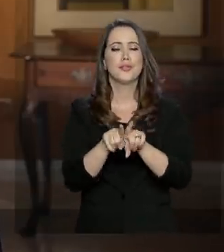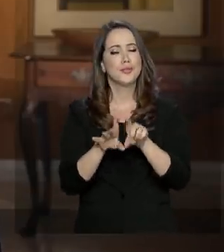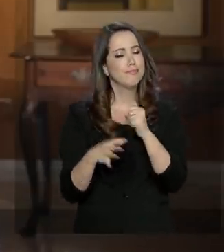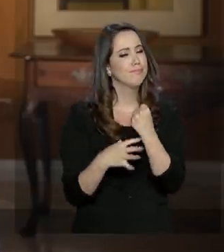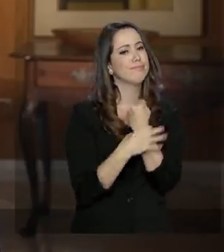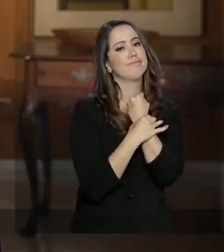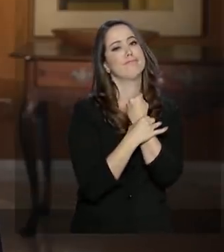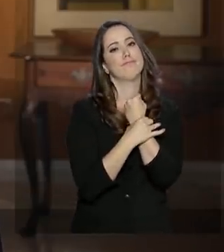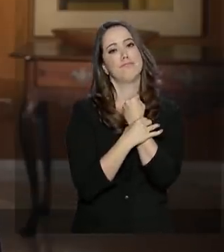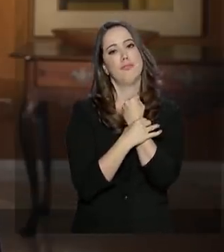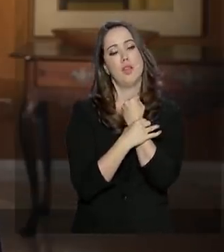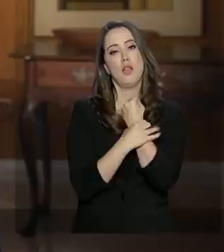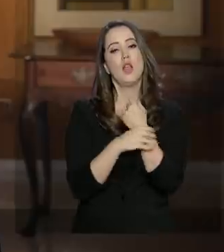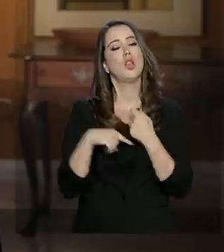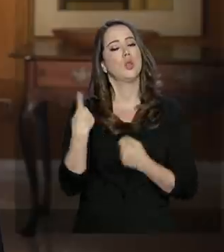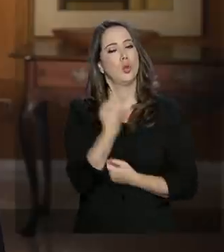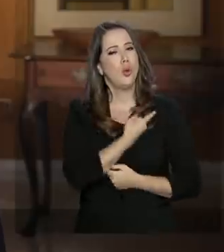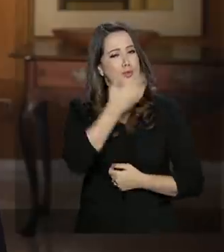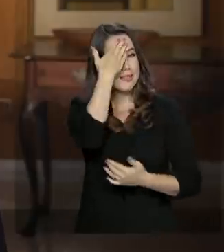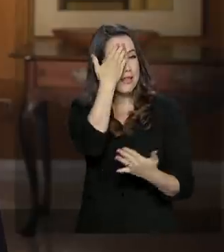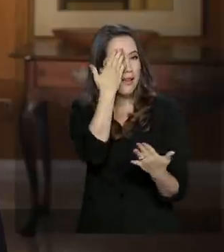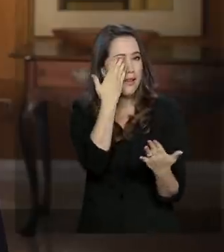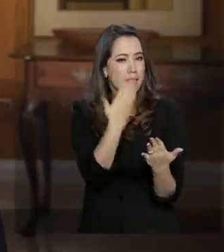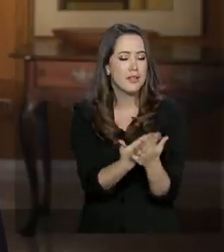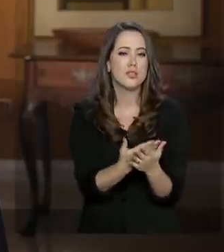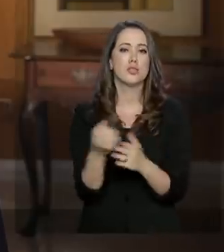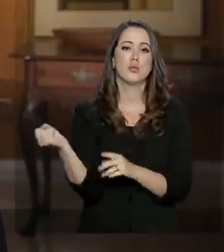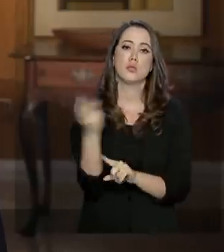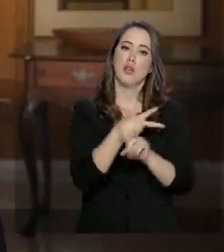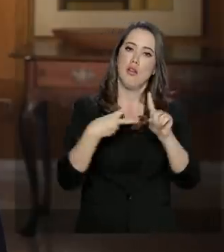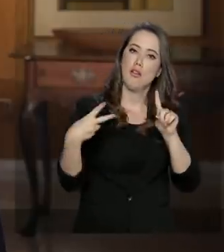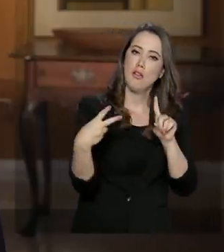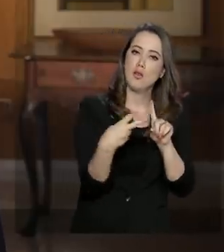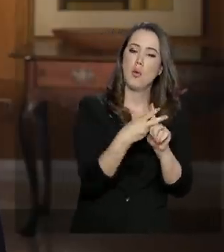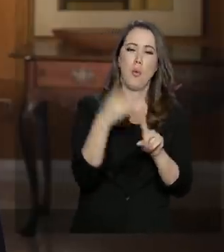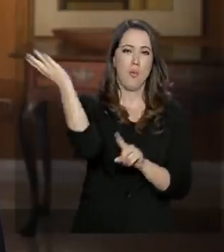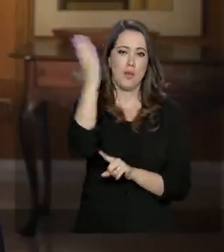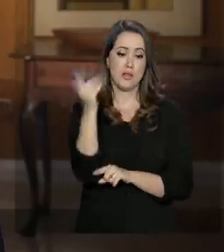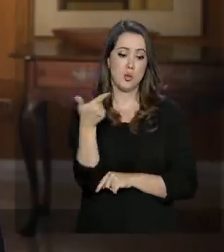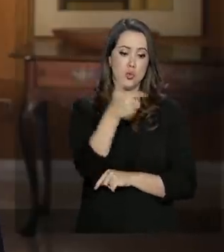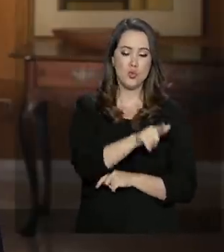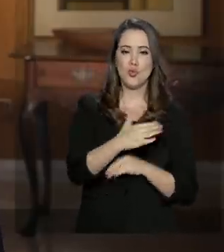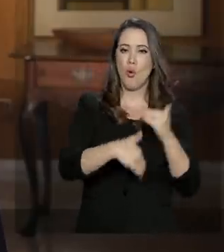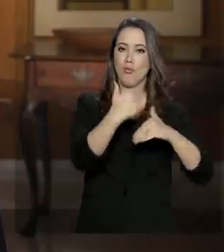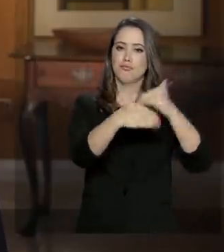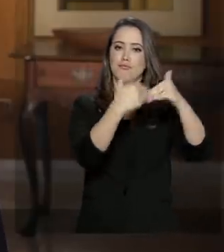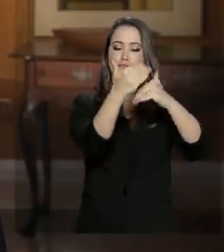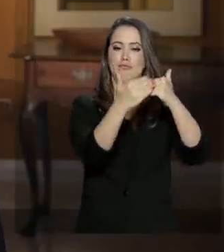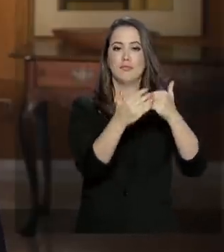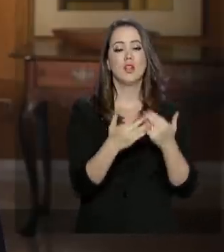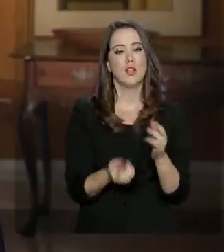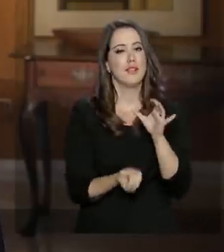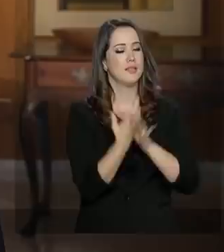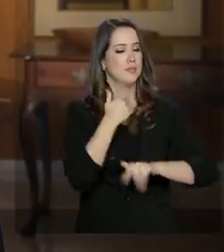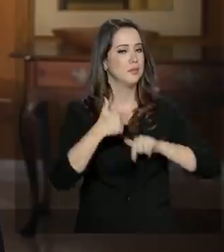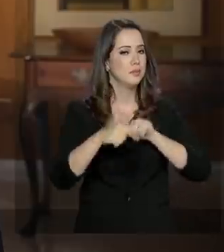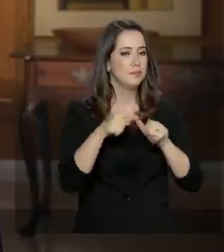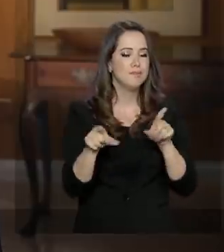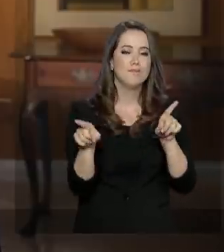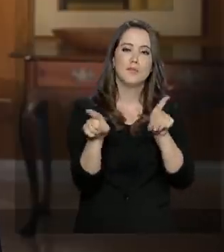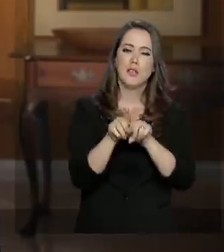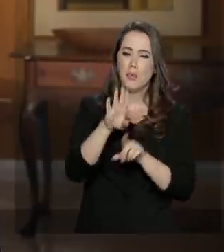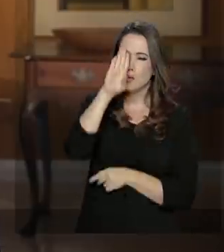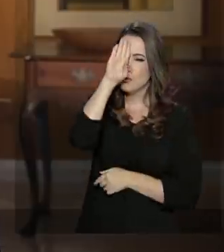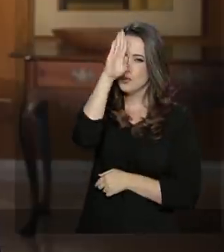segurança. Temos certeza que a nova Previdência vai fazer o Brasil retomar o crescimento, gerar empregos e,